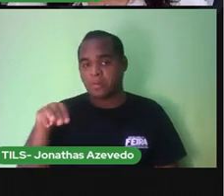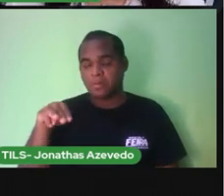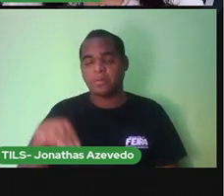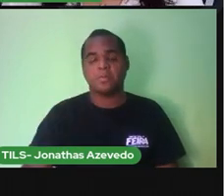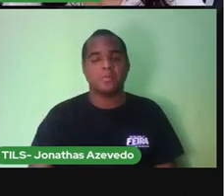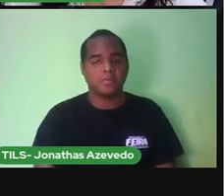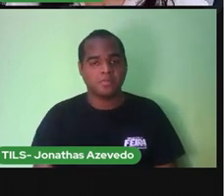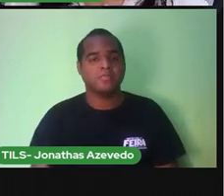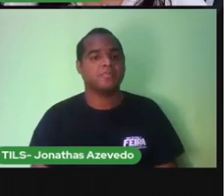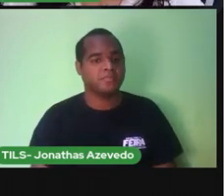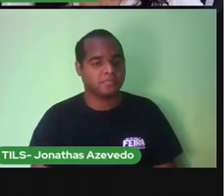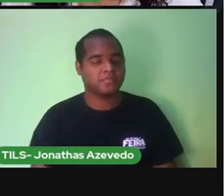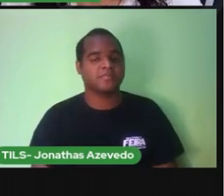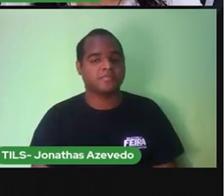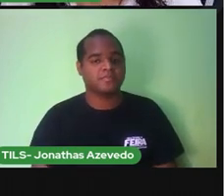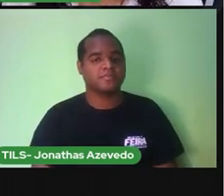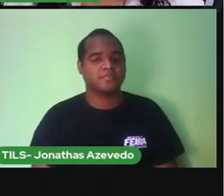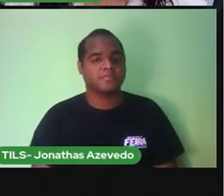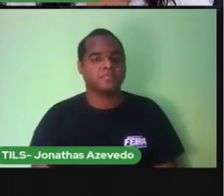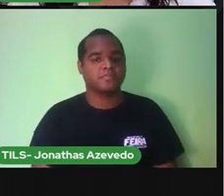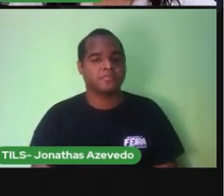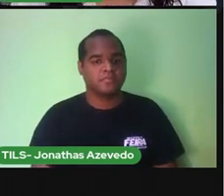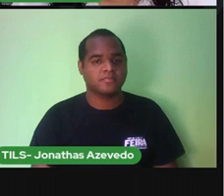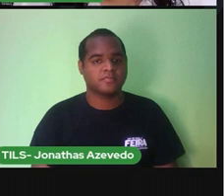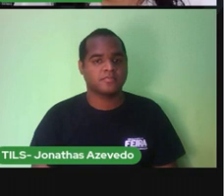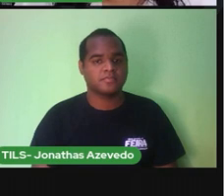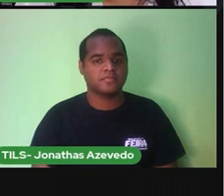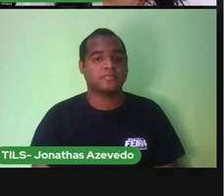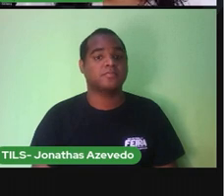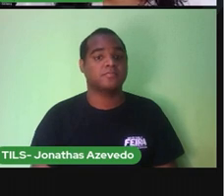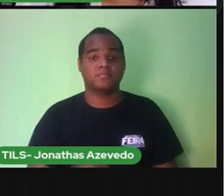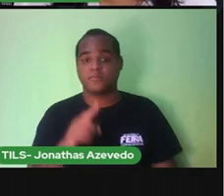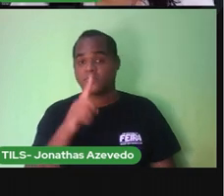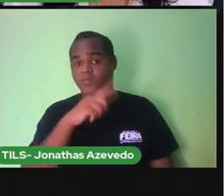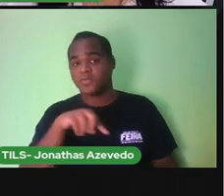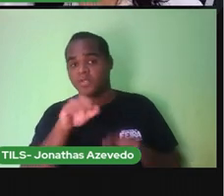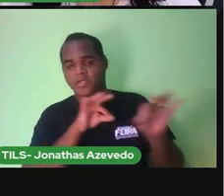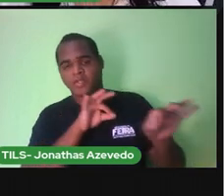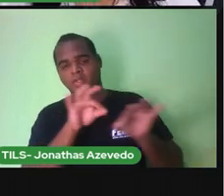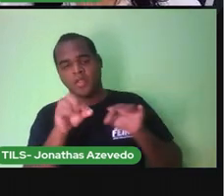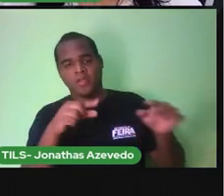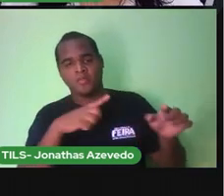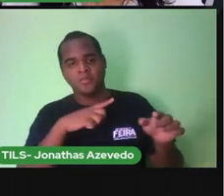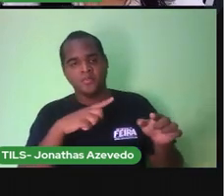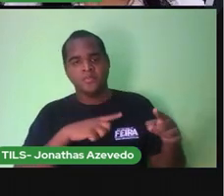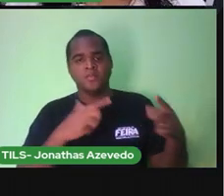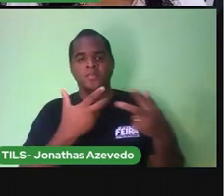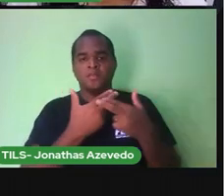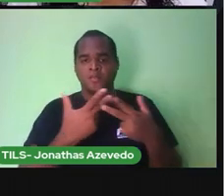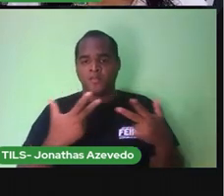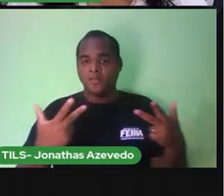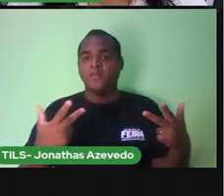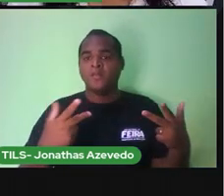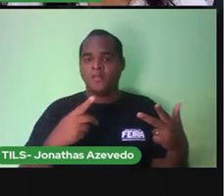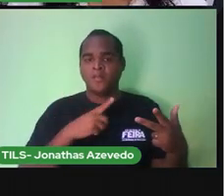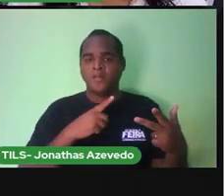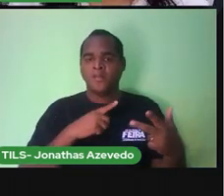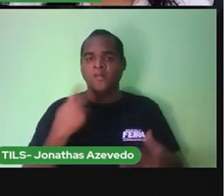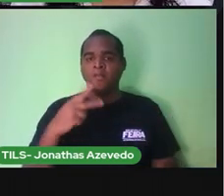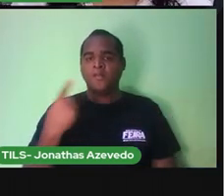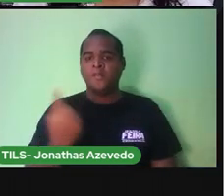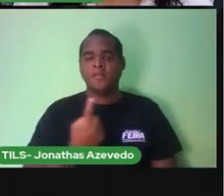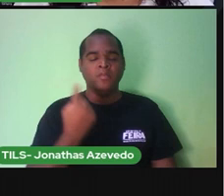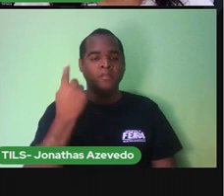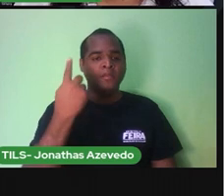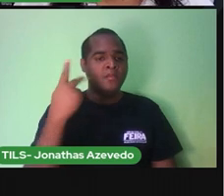O que nós vamos Fazer agora É organizar A medida Da altura De Mateus